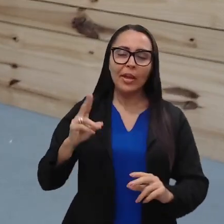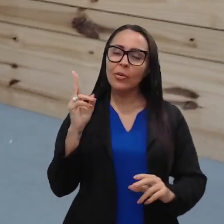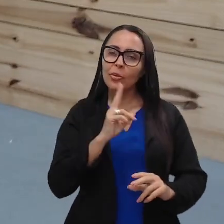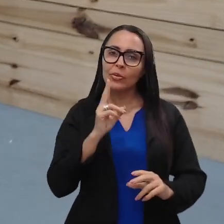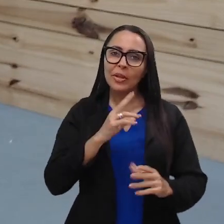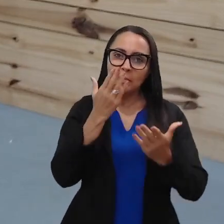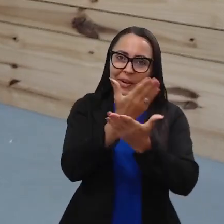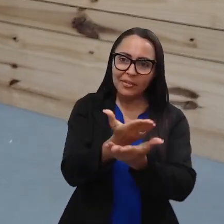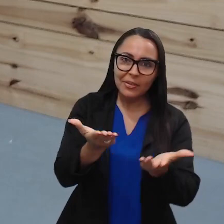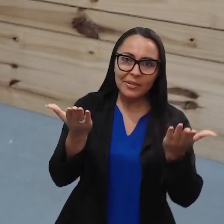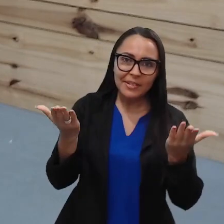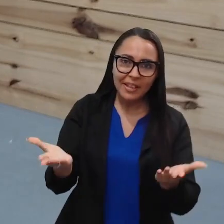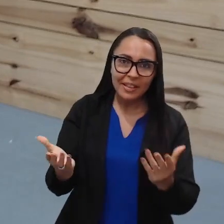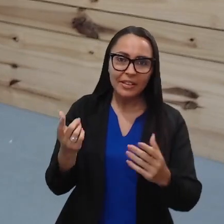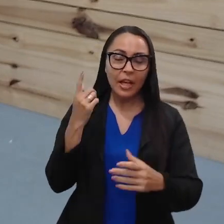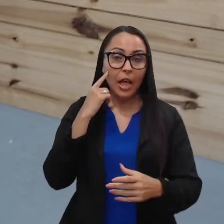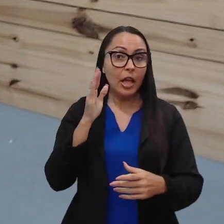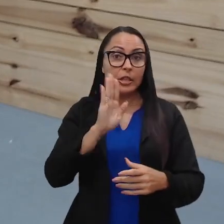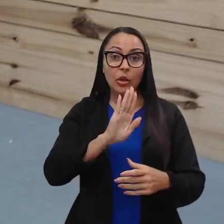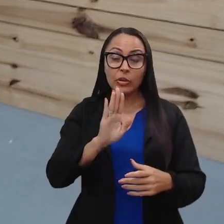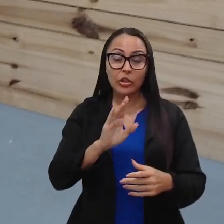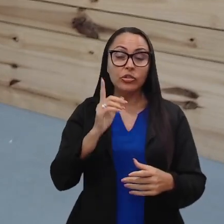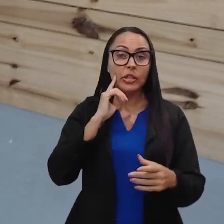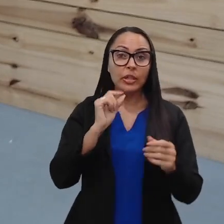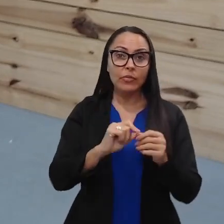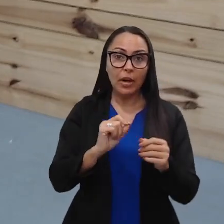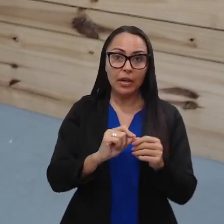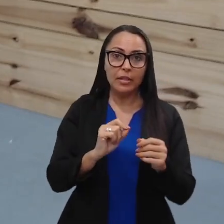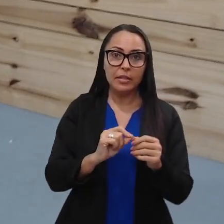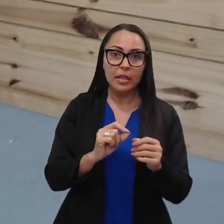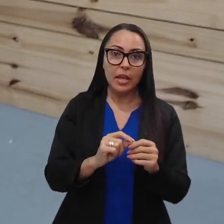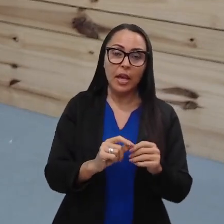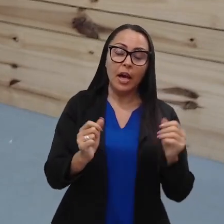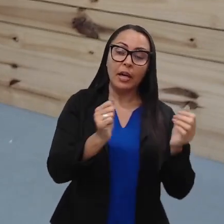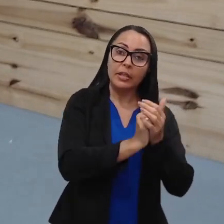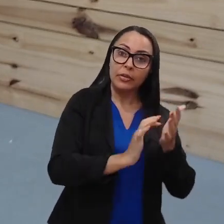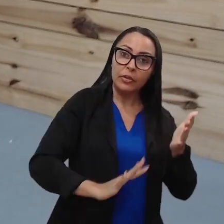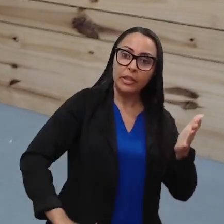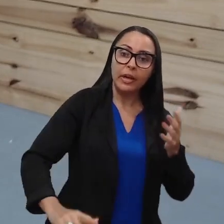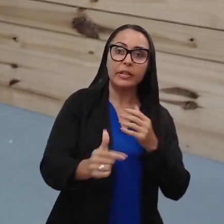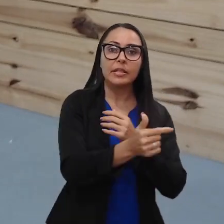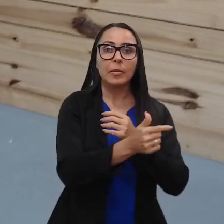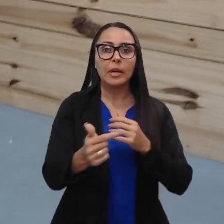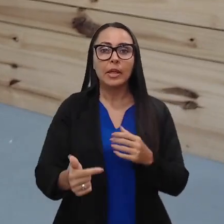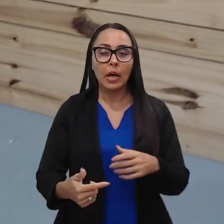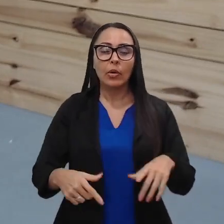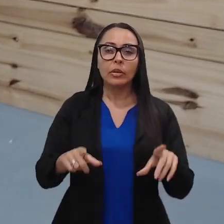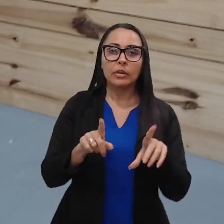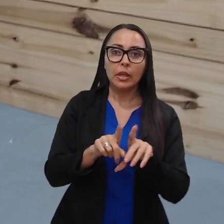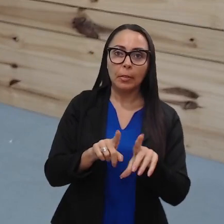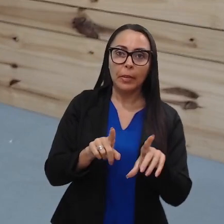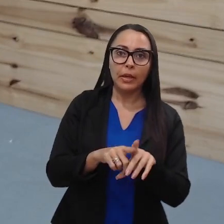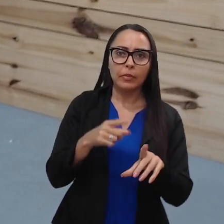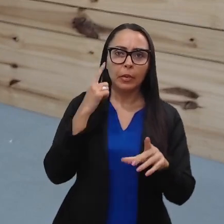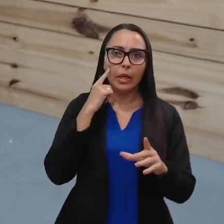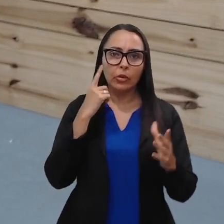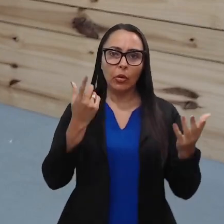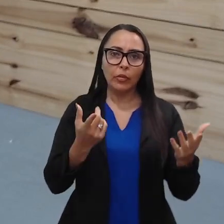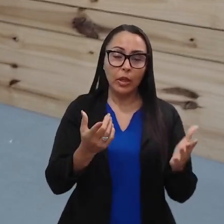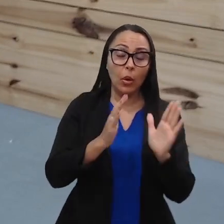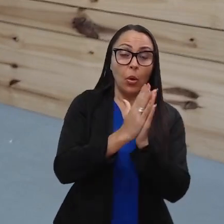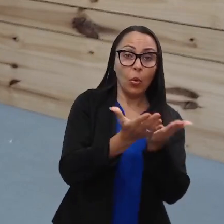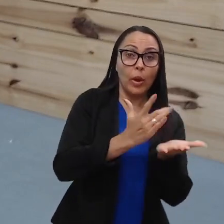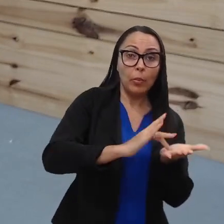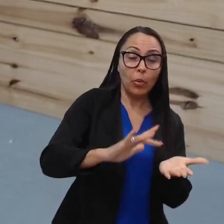possível. Não deixe de realizar a aula de atividade, atividade semanal. E também não deixe de conferir o e-book. É